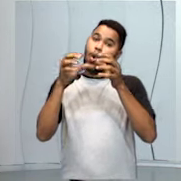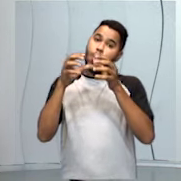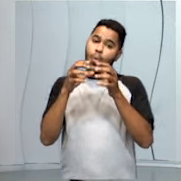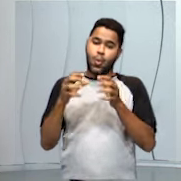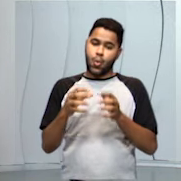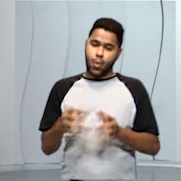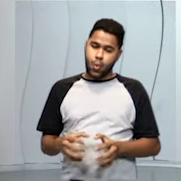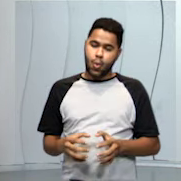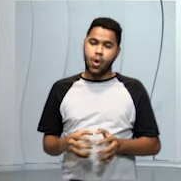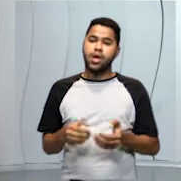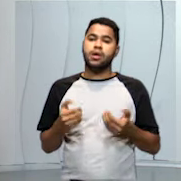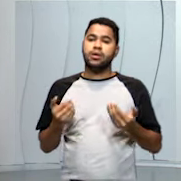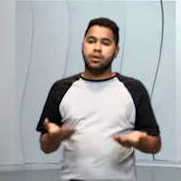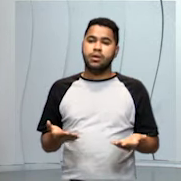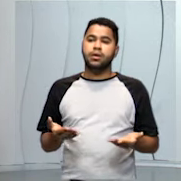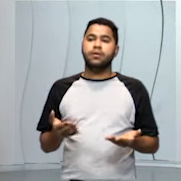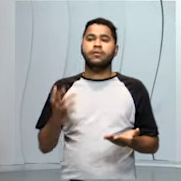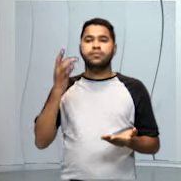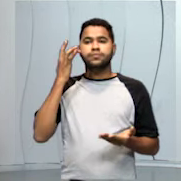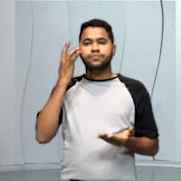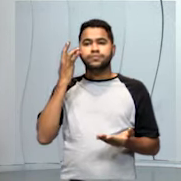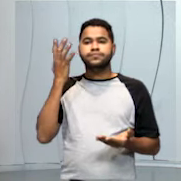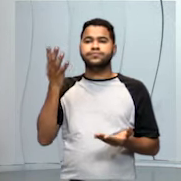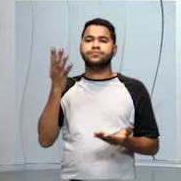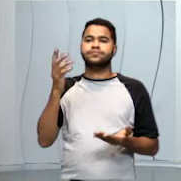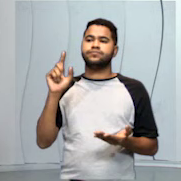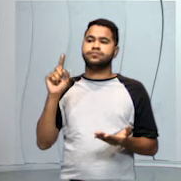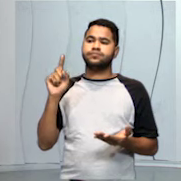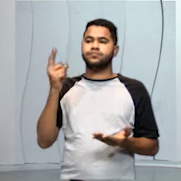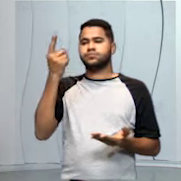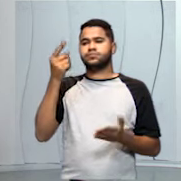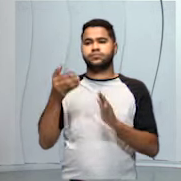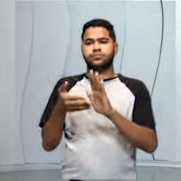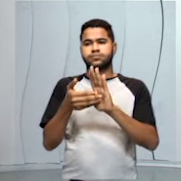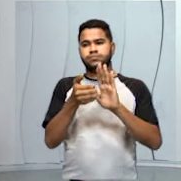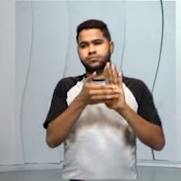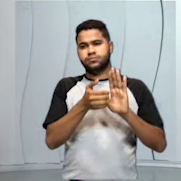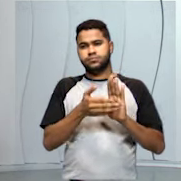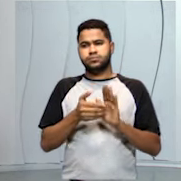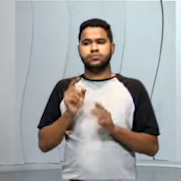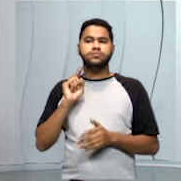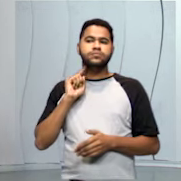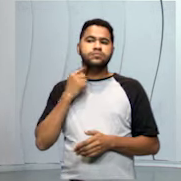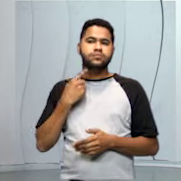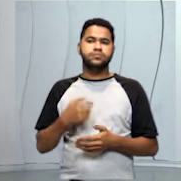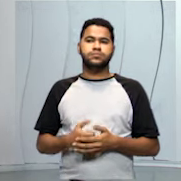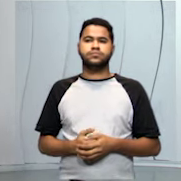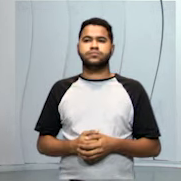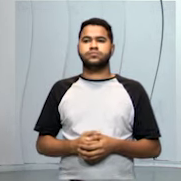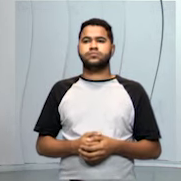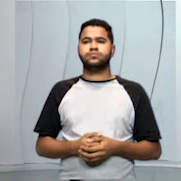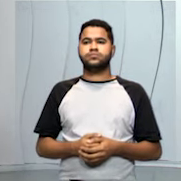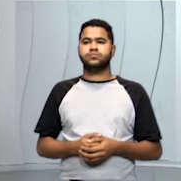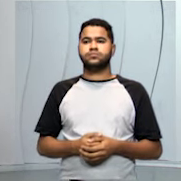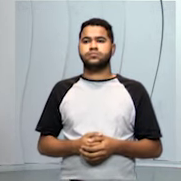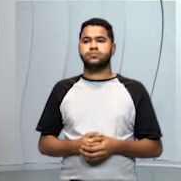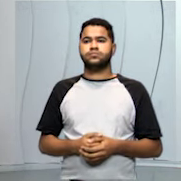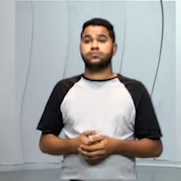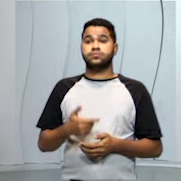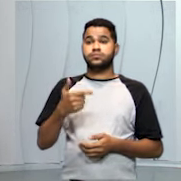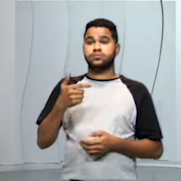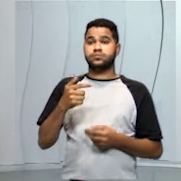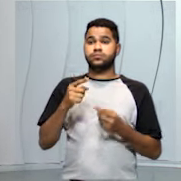E assim vai facilitar essa primeira retirada de sujeira da água. A